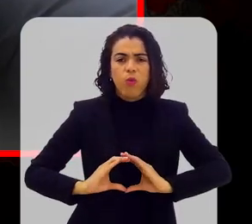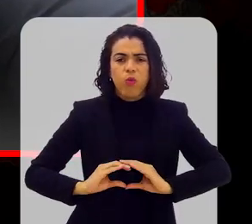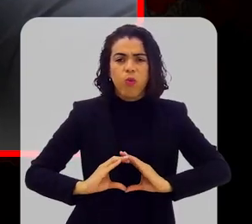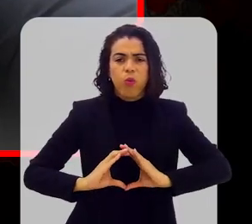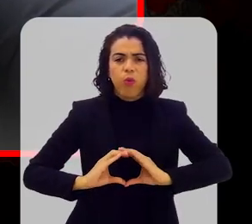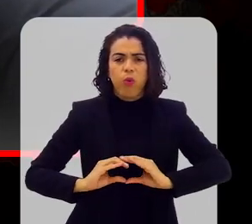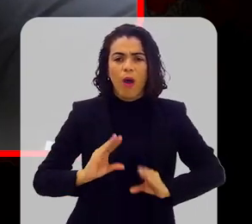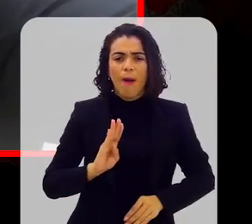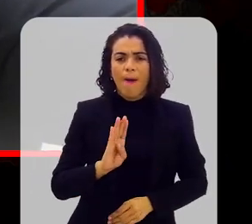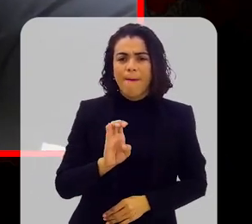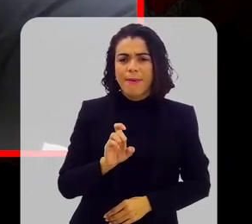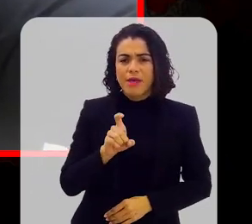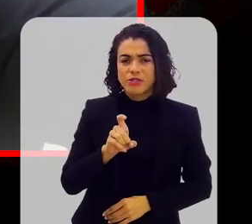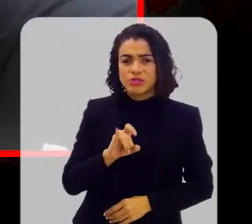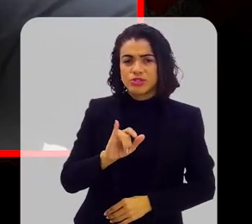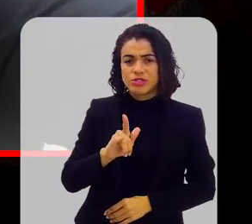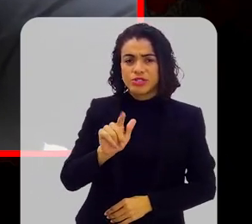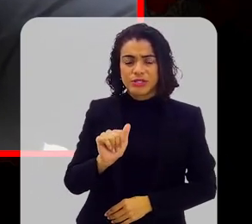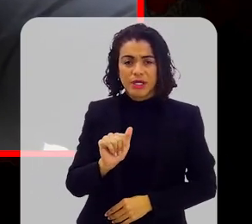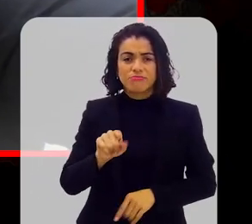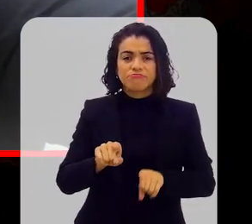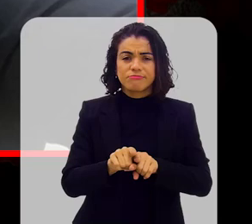de diferentes neoplasias.